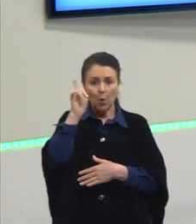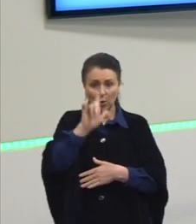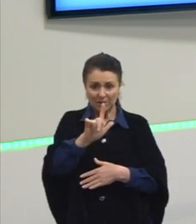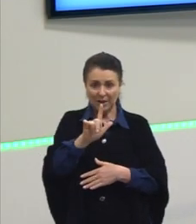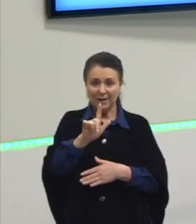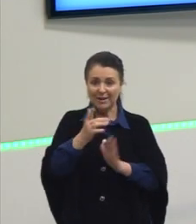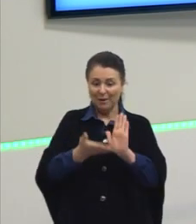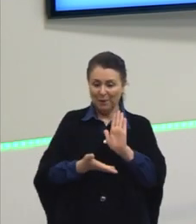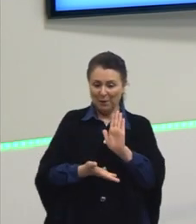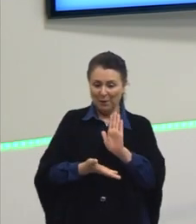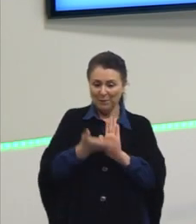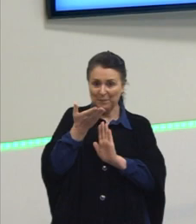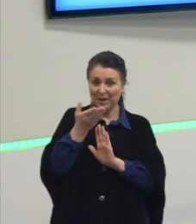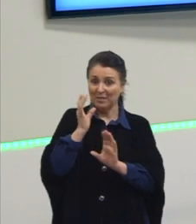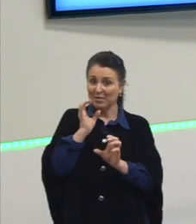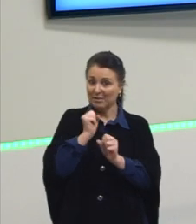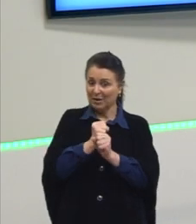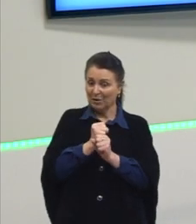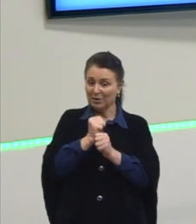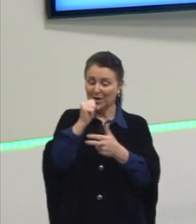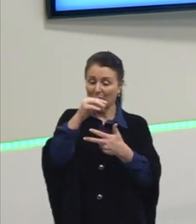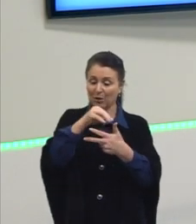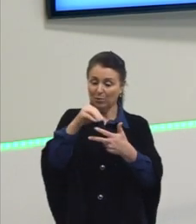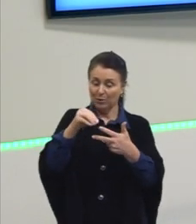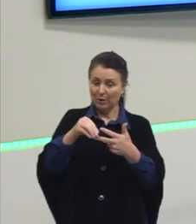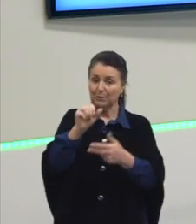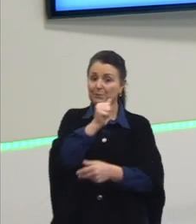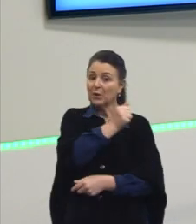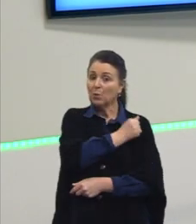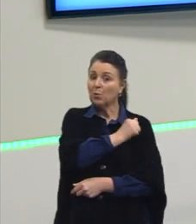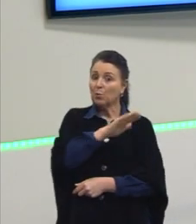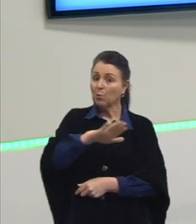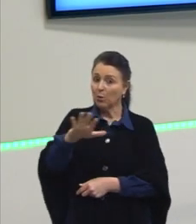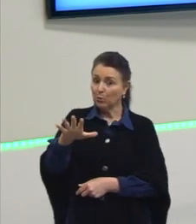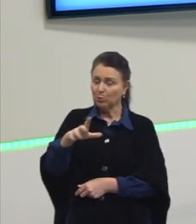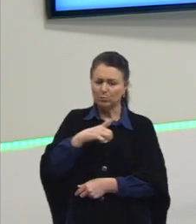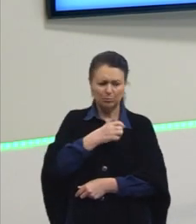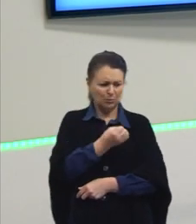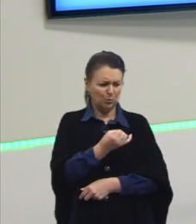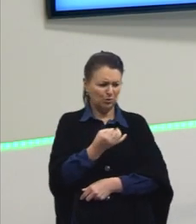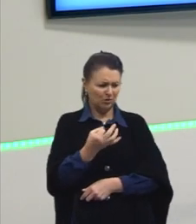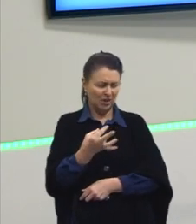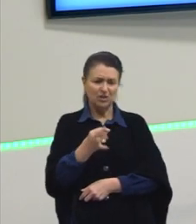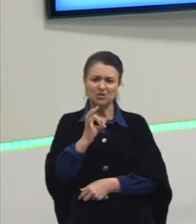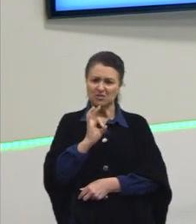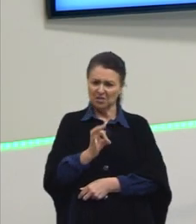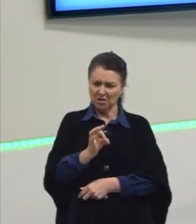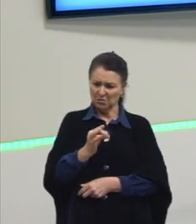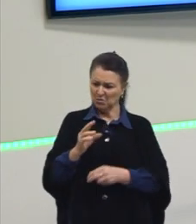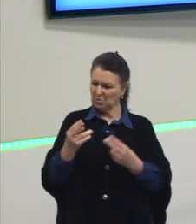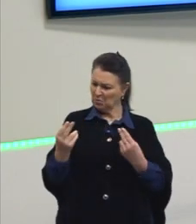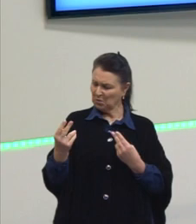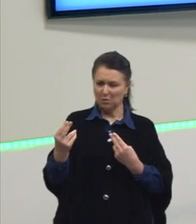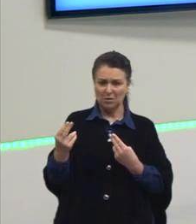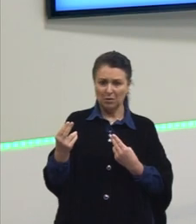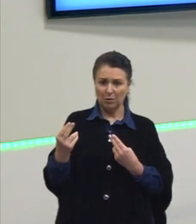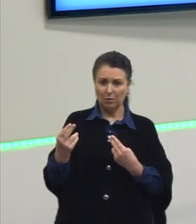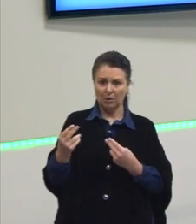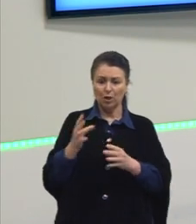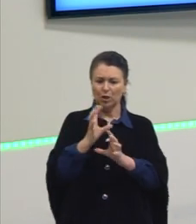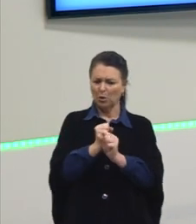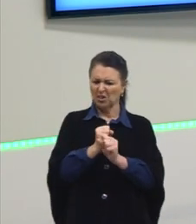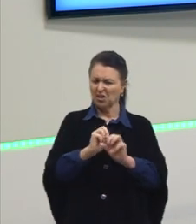notas do Enem. Alunos, por exemplo, que têm a mesma quantidade de acertos, podem ter notas